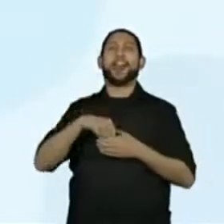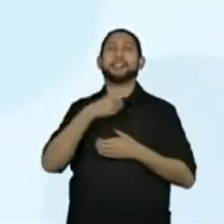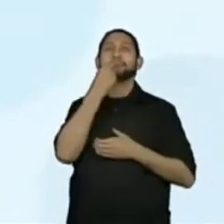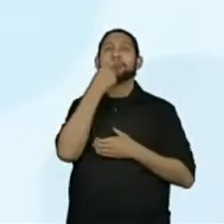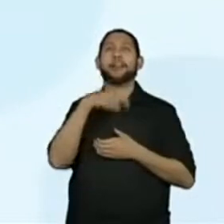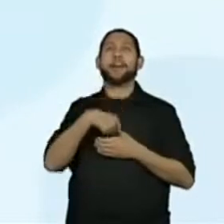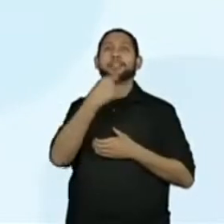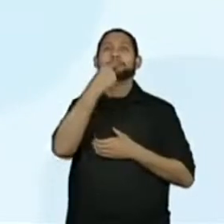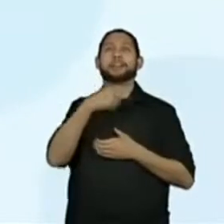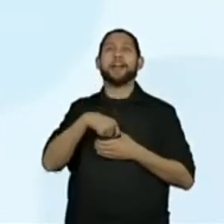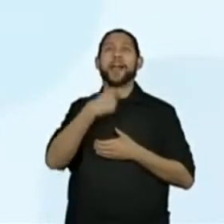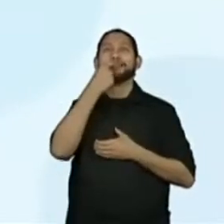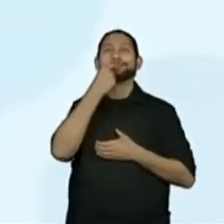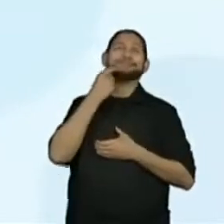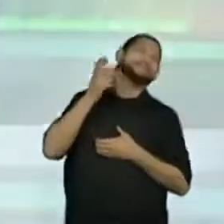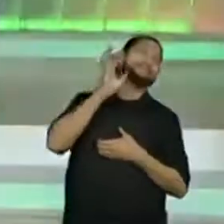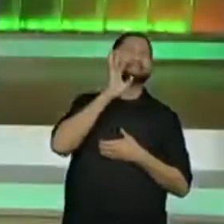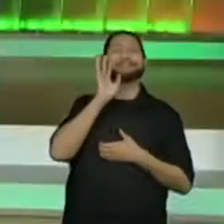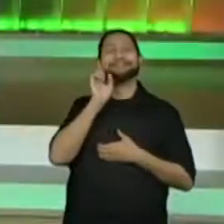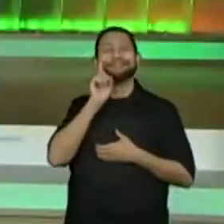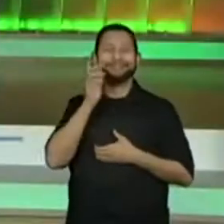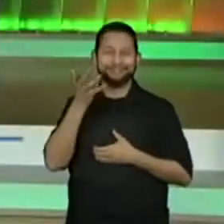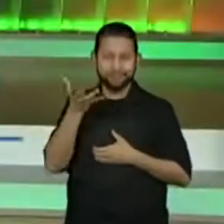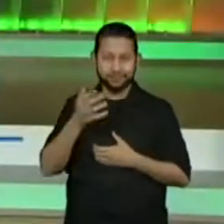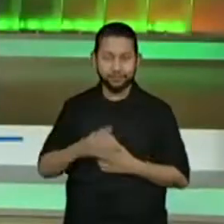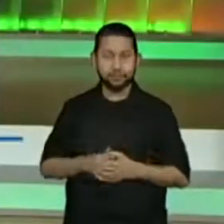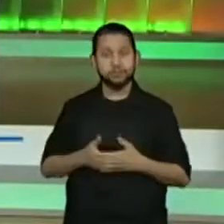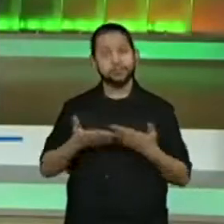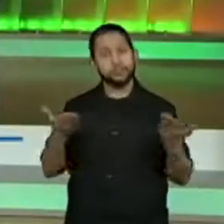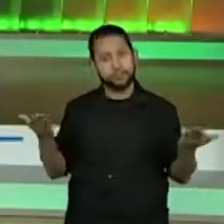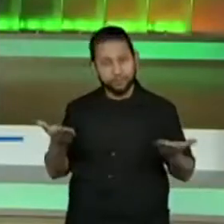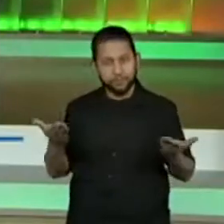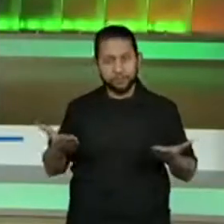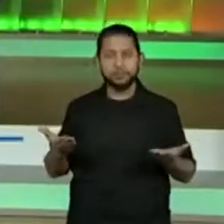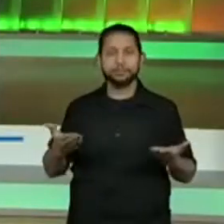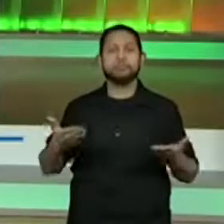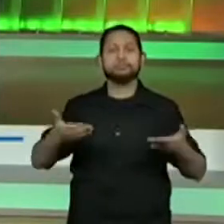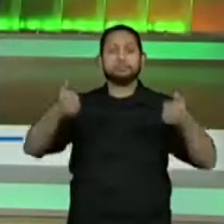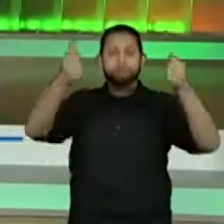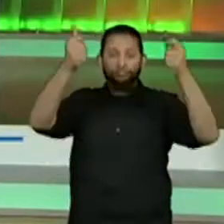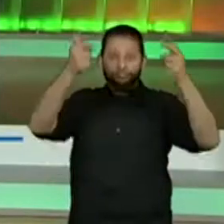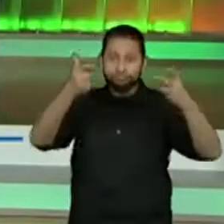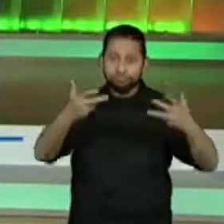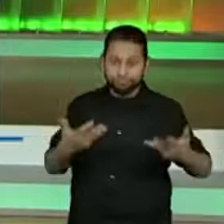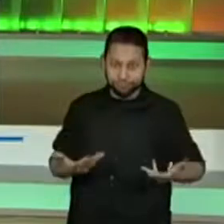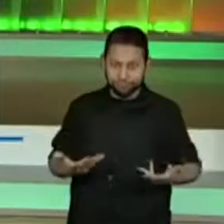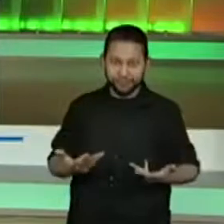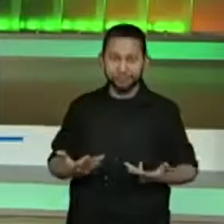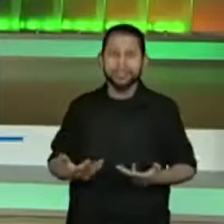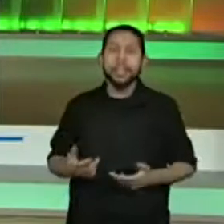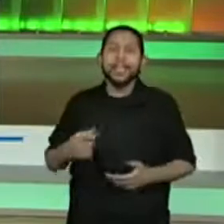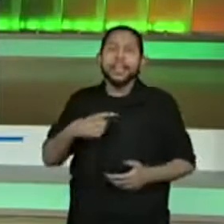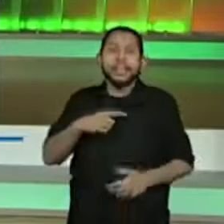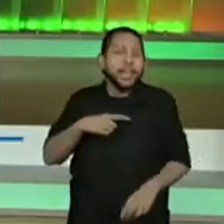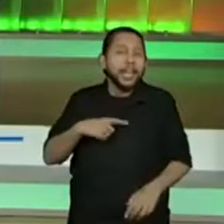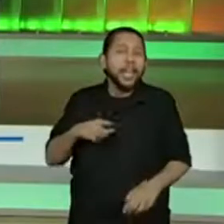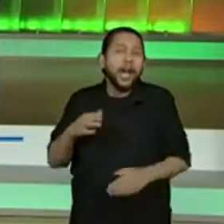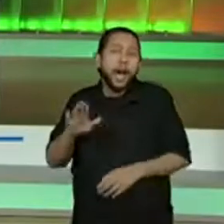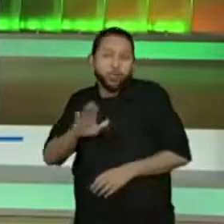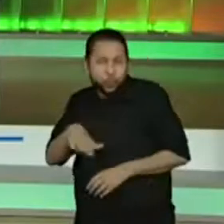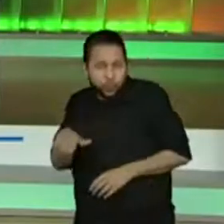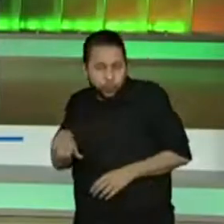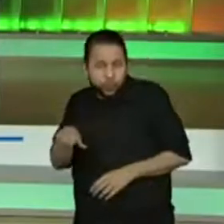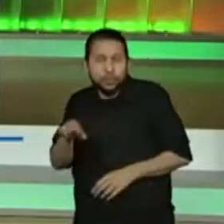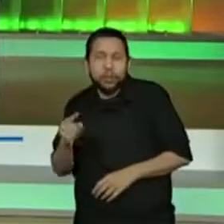Essa é a nossa matéria lida pela aluna Regianinha. Ela foi lá,